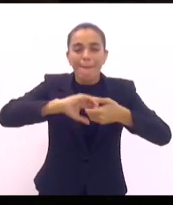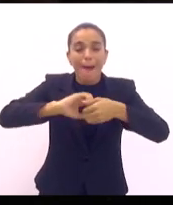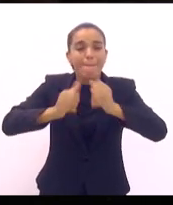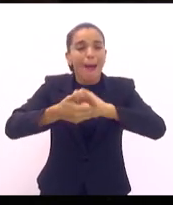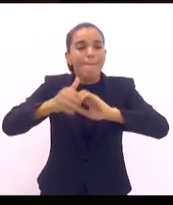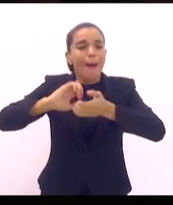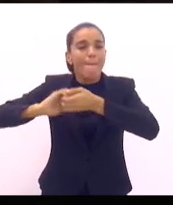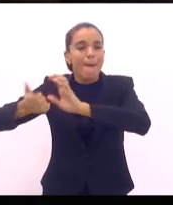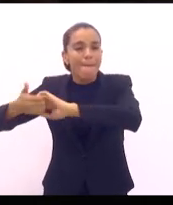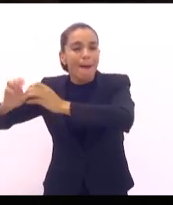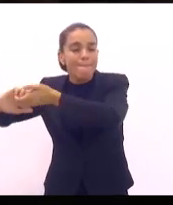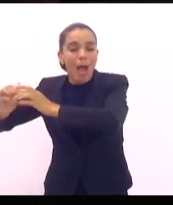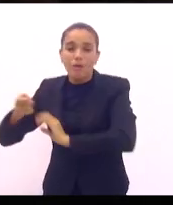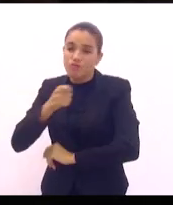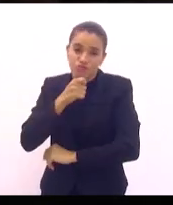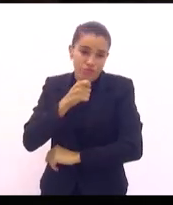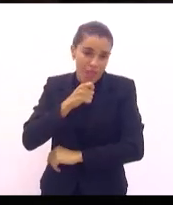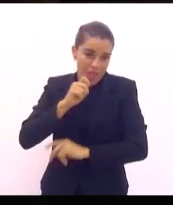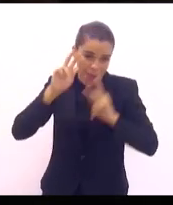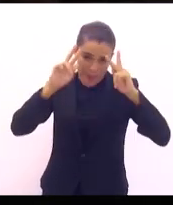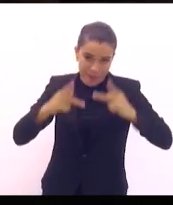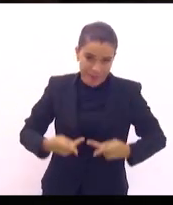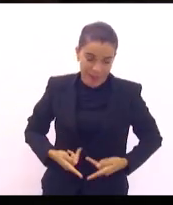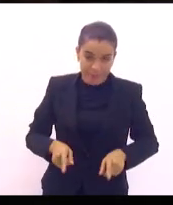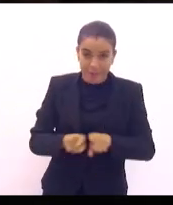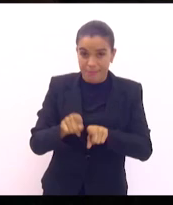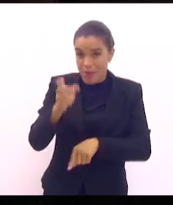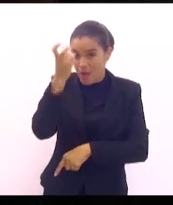mantém a fronteira fechada.